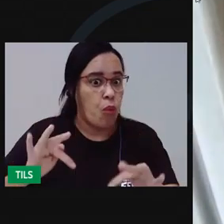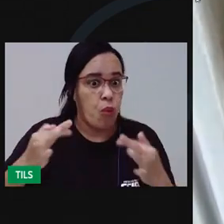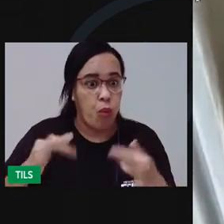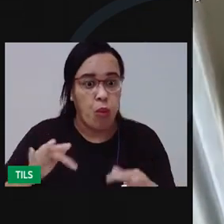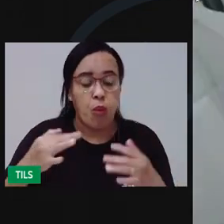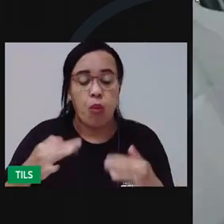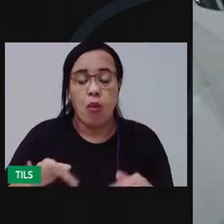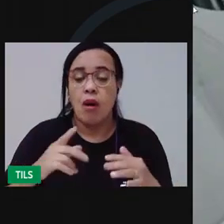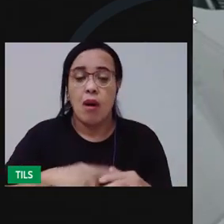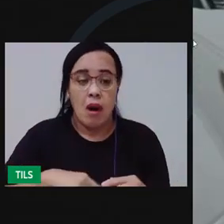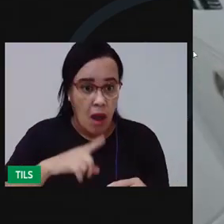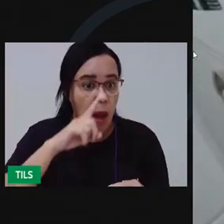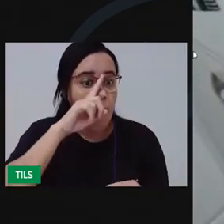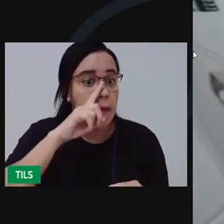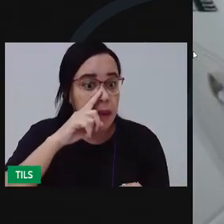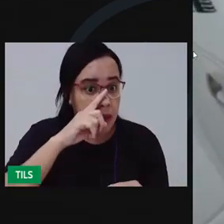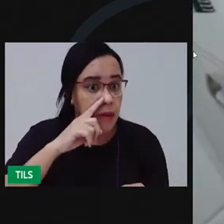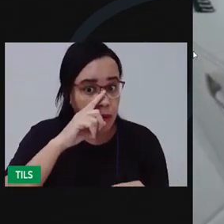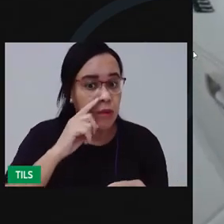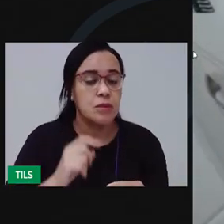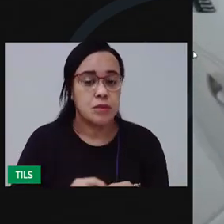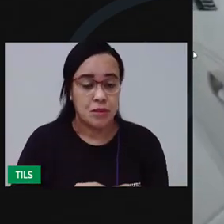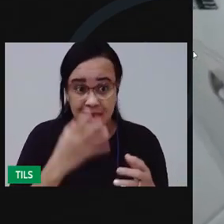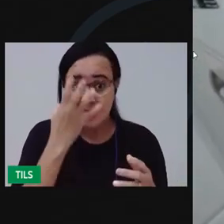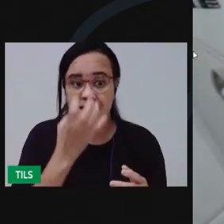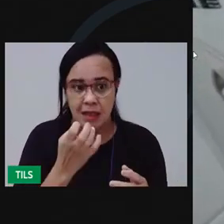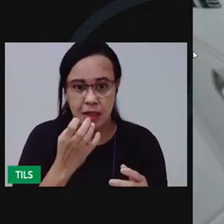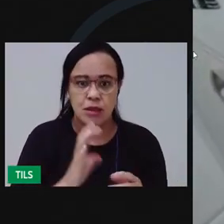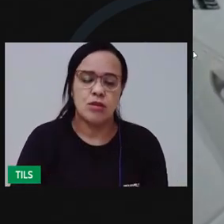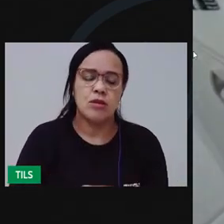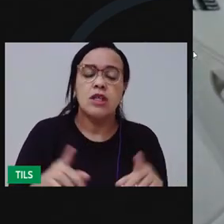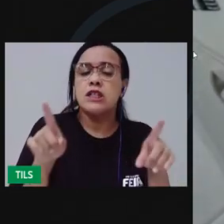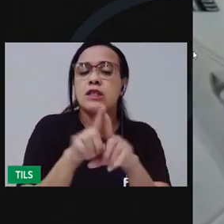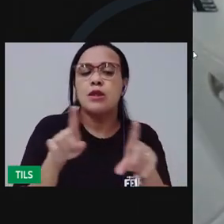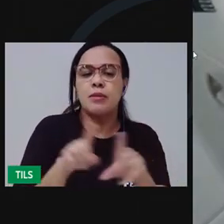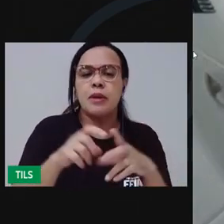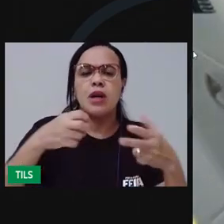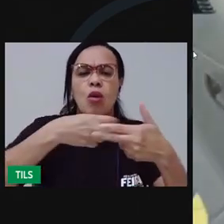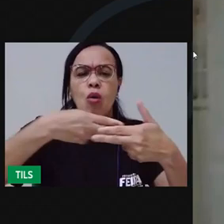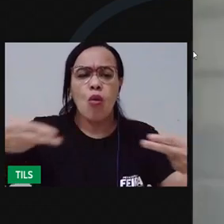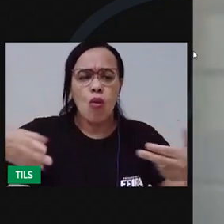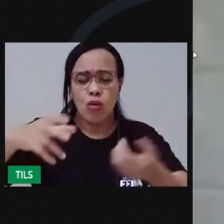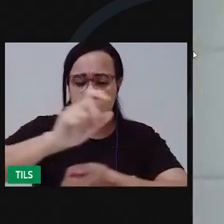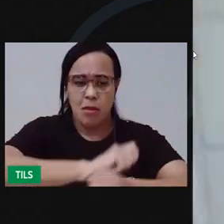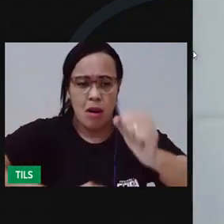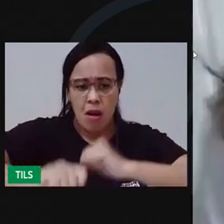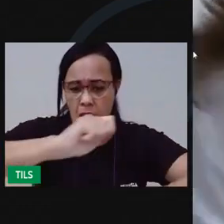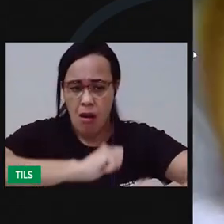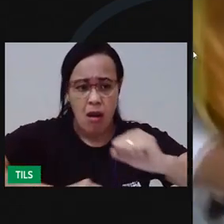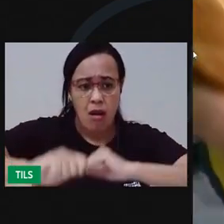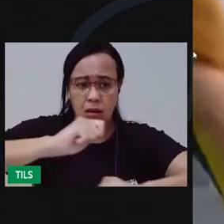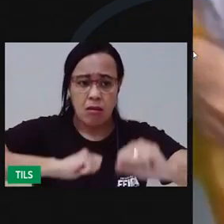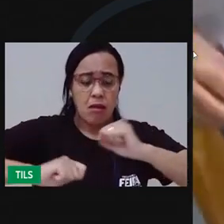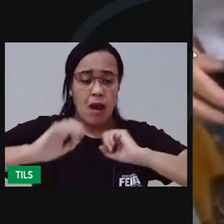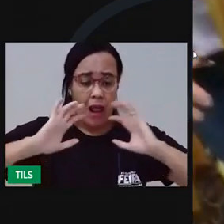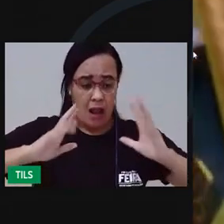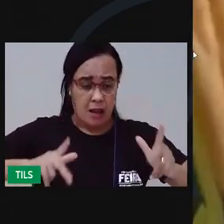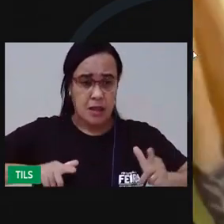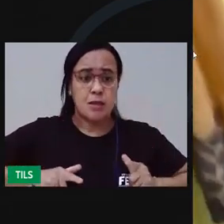acidente terrível. Coloridos e chamativos, os produtos de limpeza são de grande risco. Geralmente,